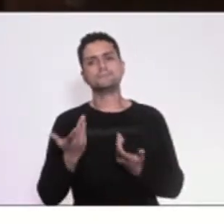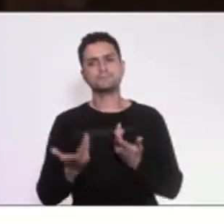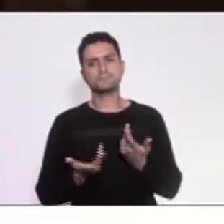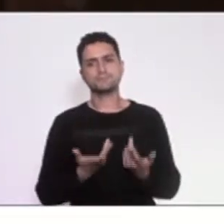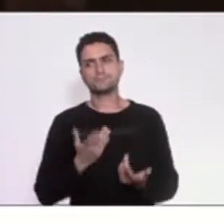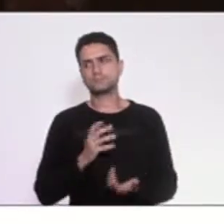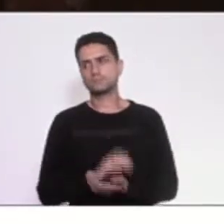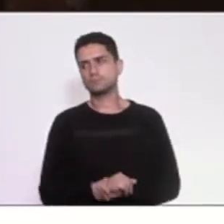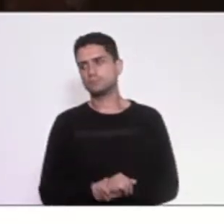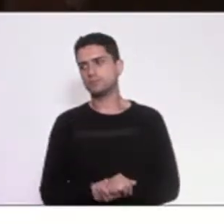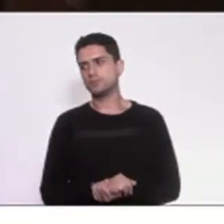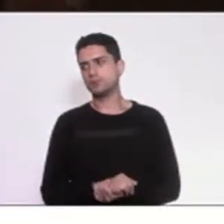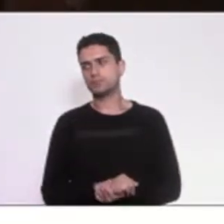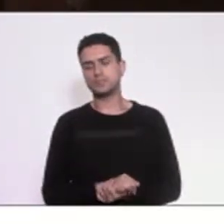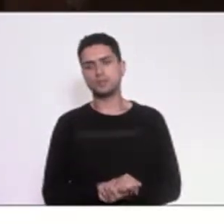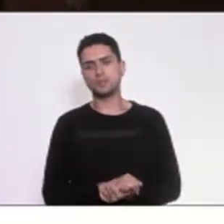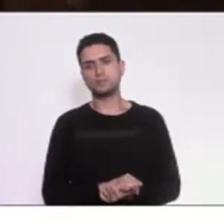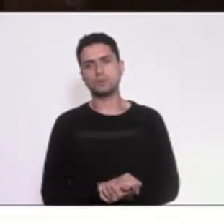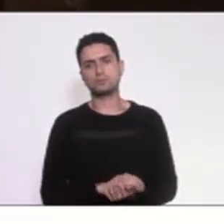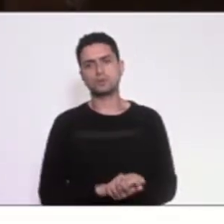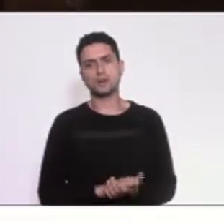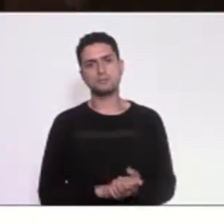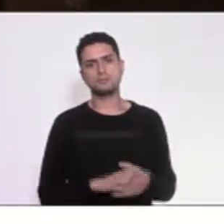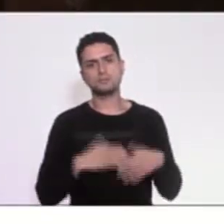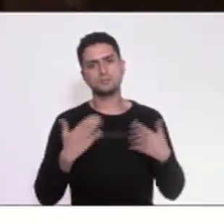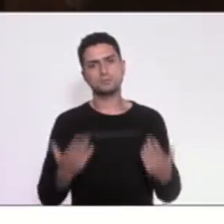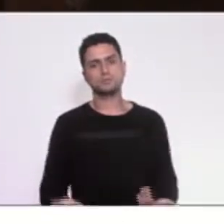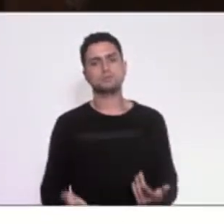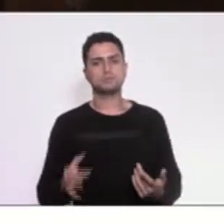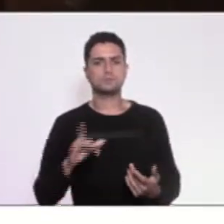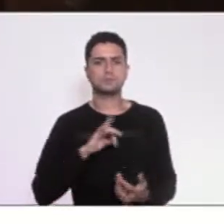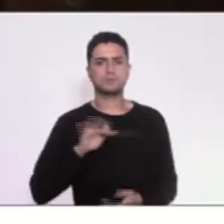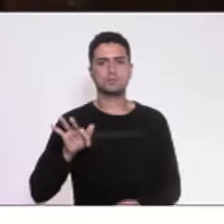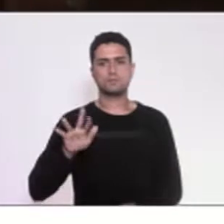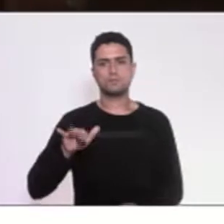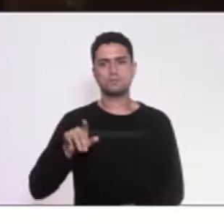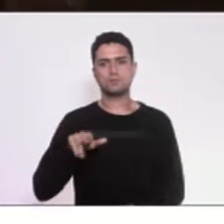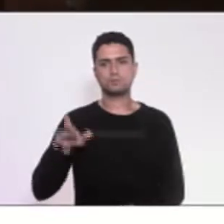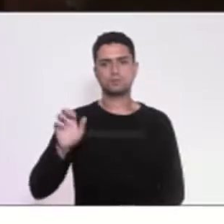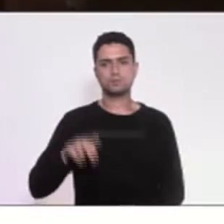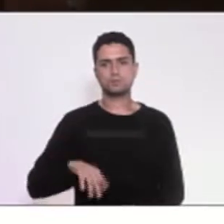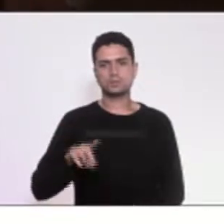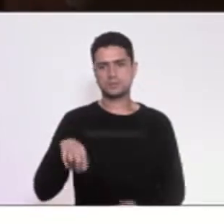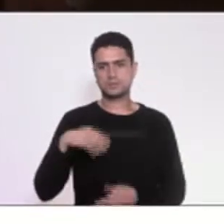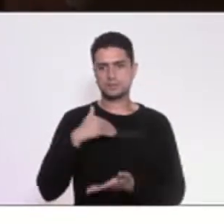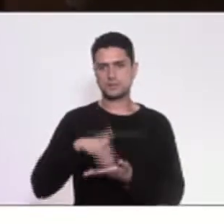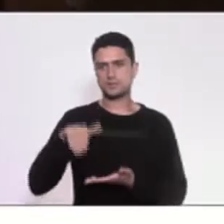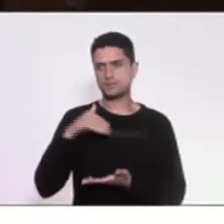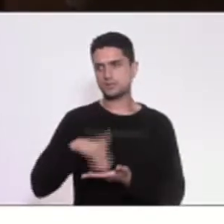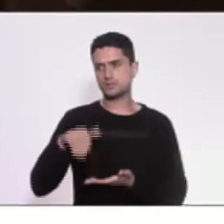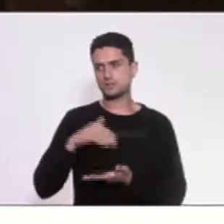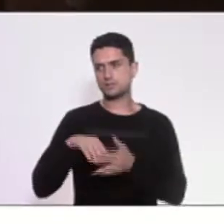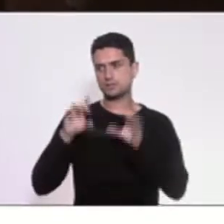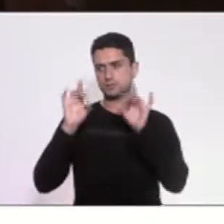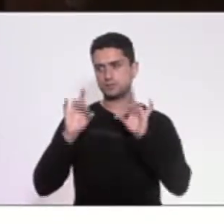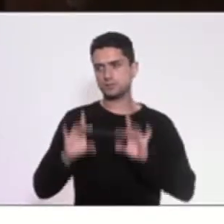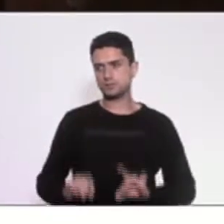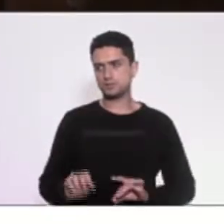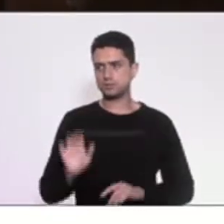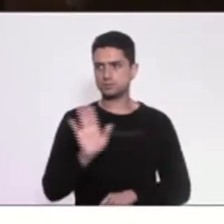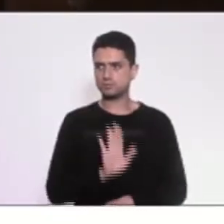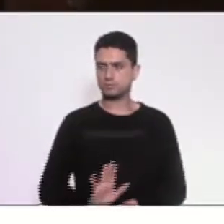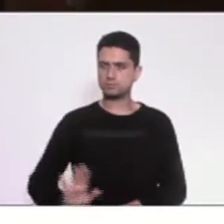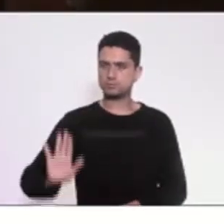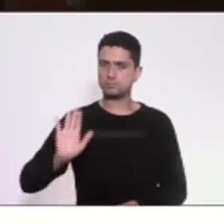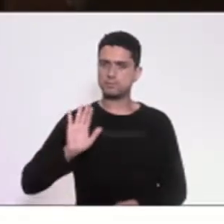solapada a responsabilidade da Fundrem com a criação de uma secretaria especial para a região metropolitana,